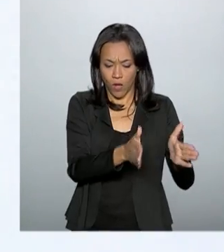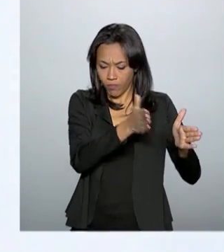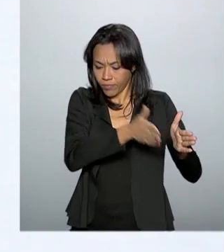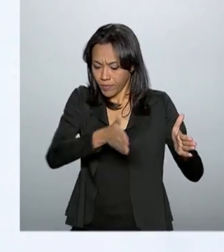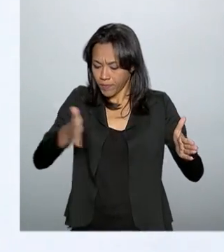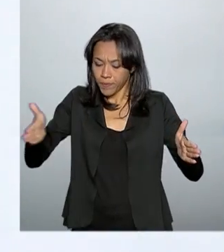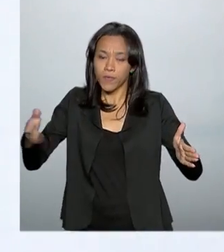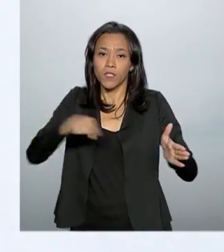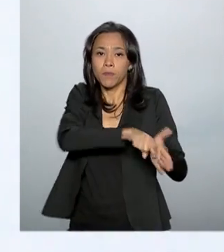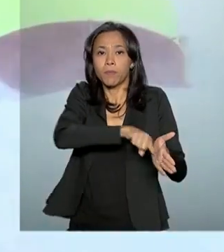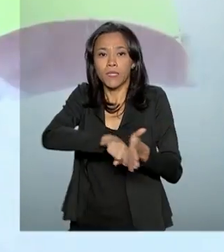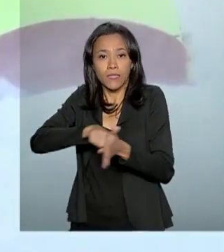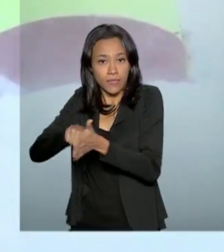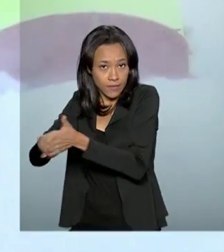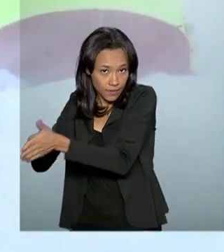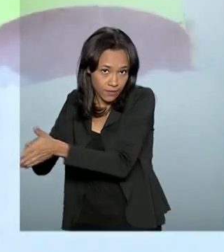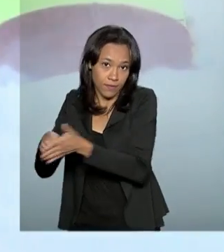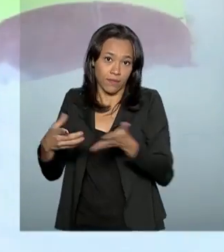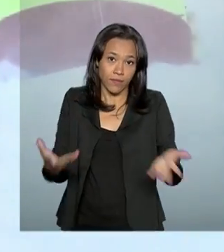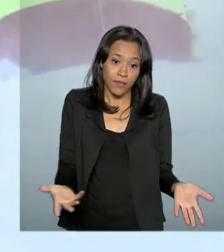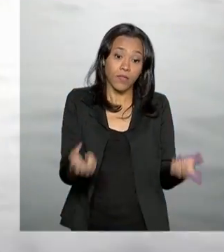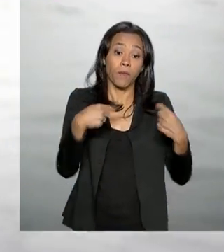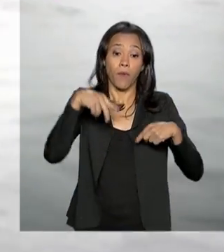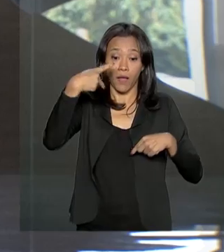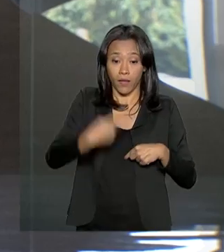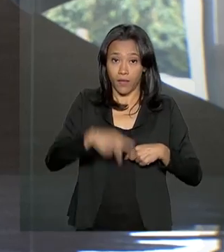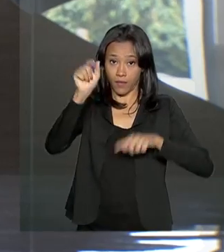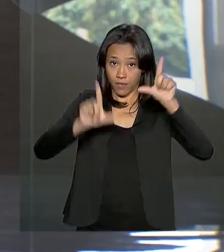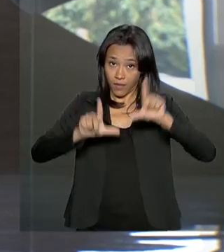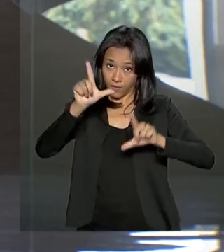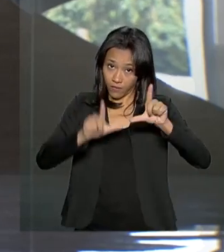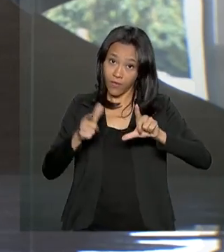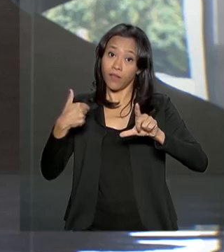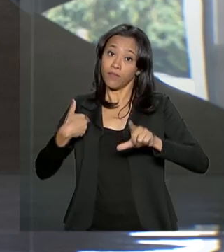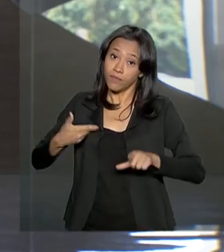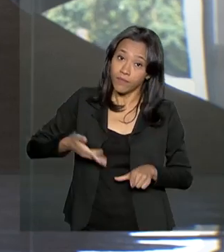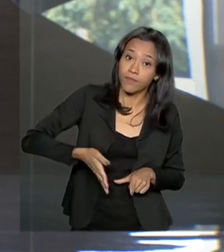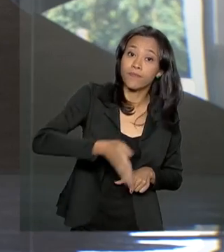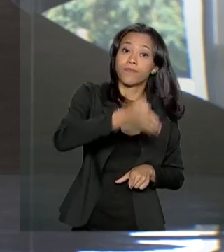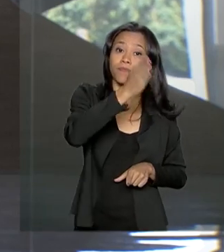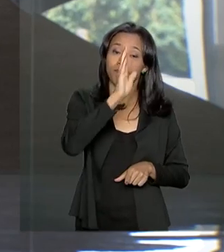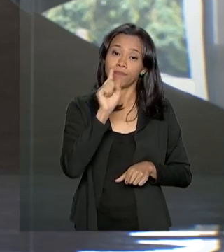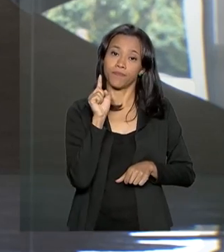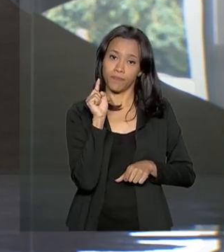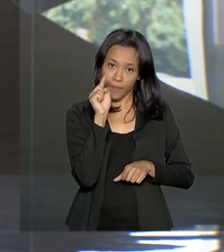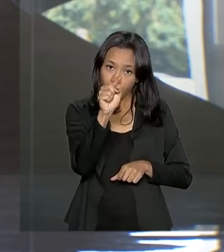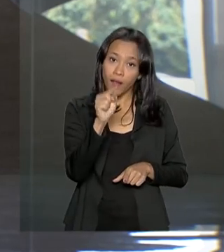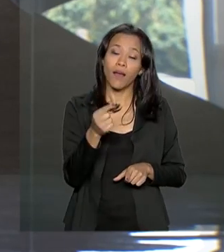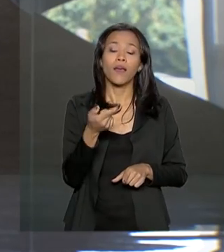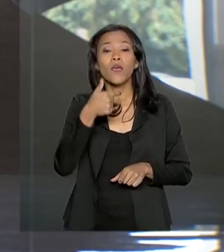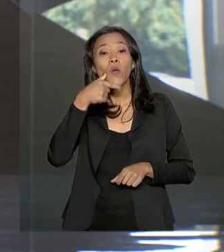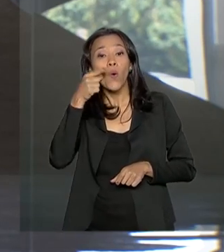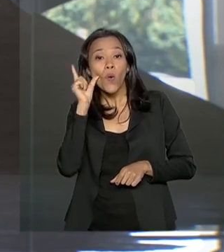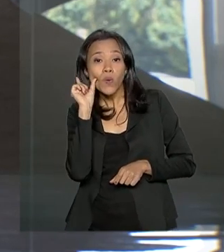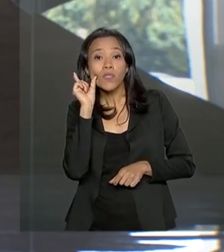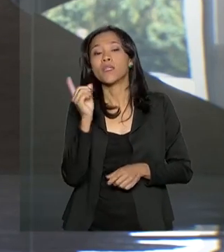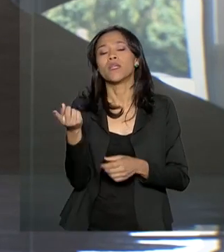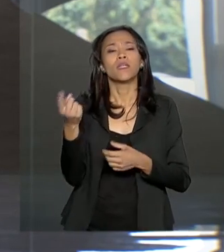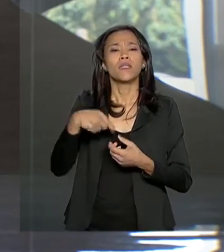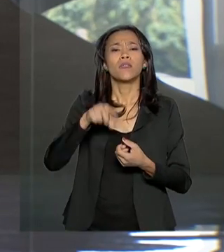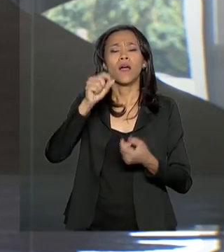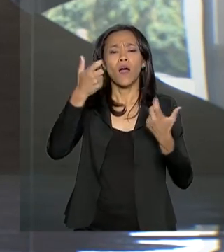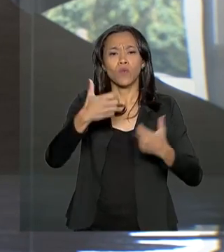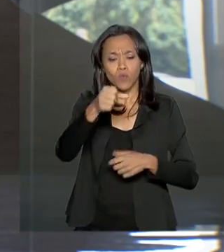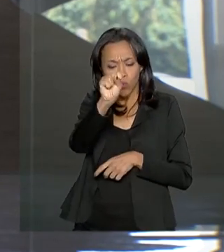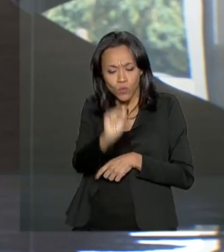.500 metros quadrados. A TVNBR está a caminho da base e, ontem, em Punta Arenas,